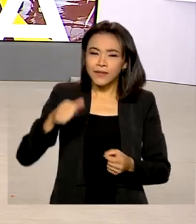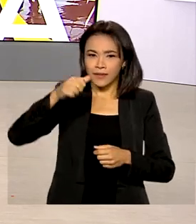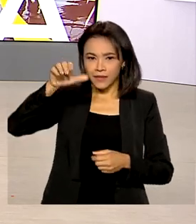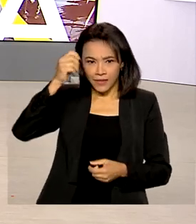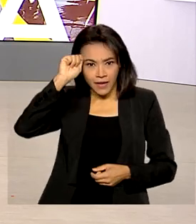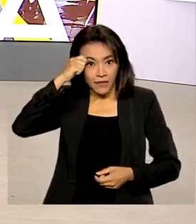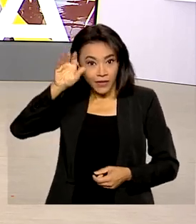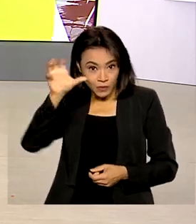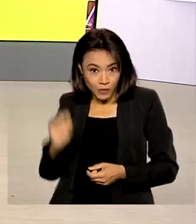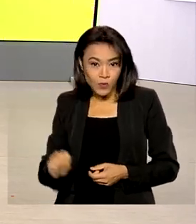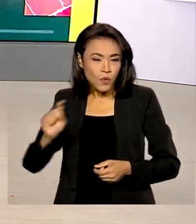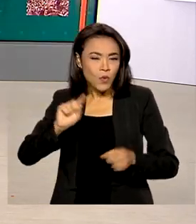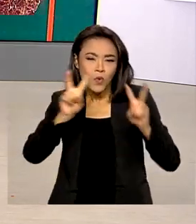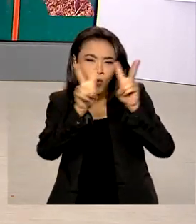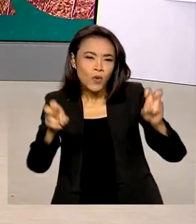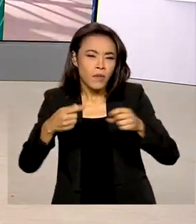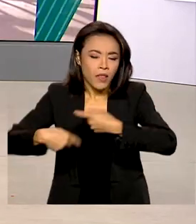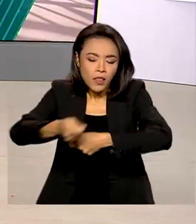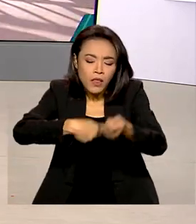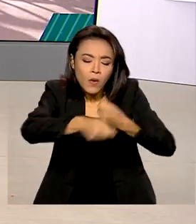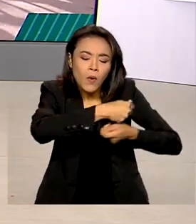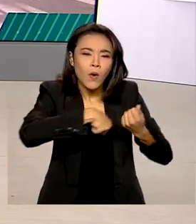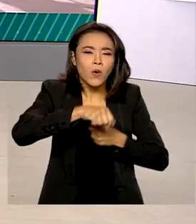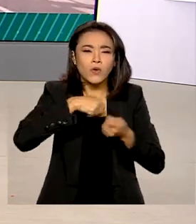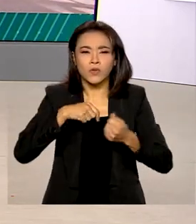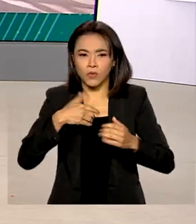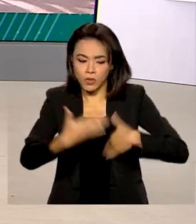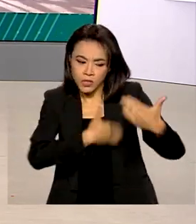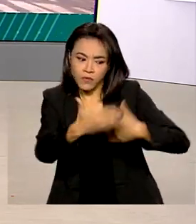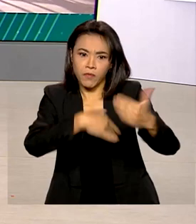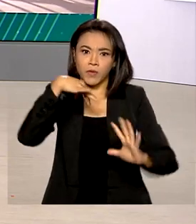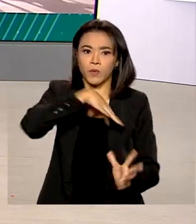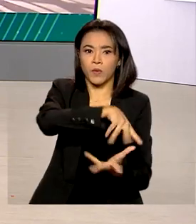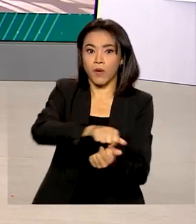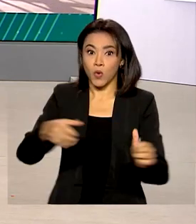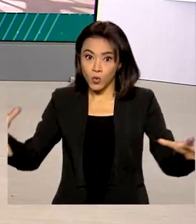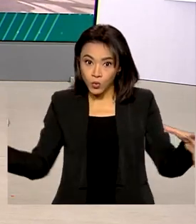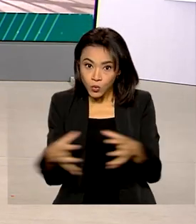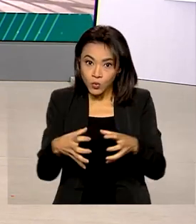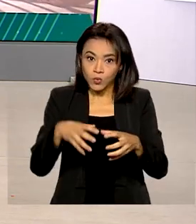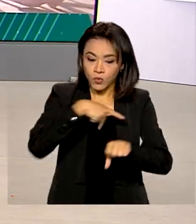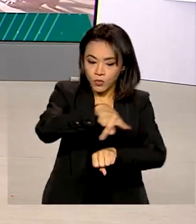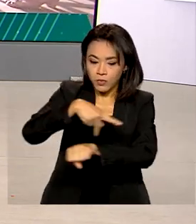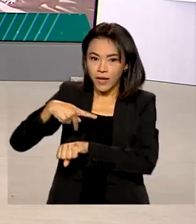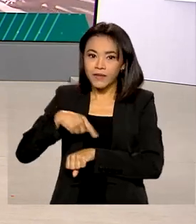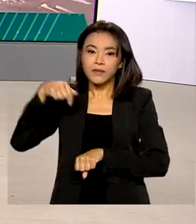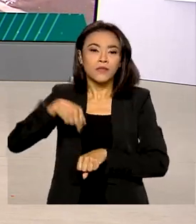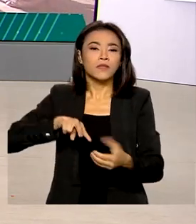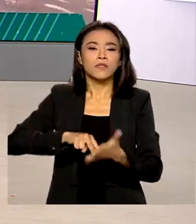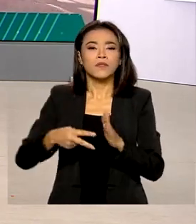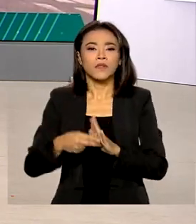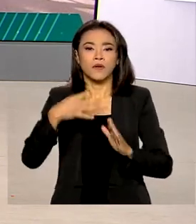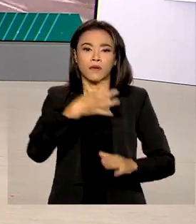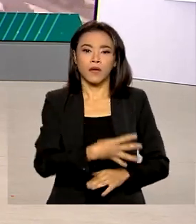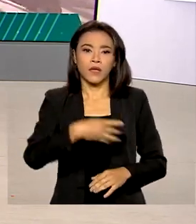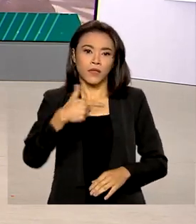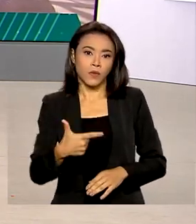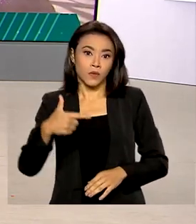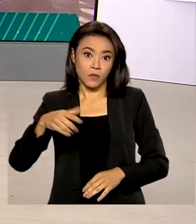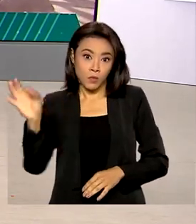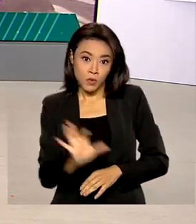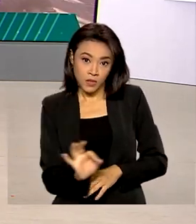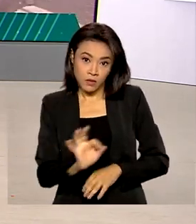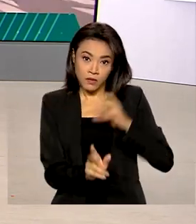negócios do bloco para o desenvolvimento global. Juntos, os países representam cerca de 42% da população mundial